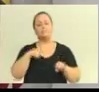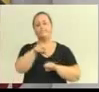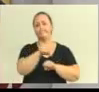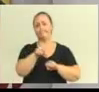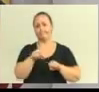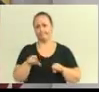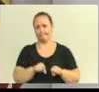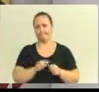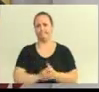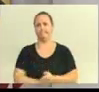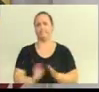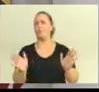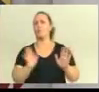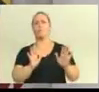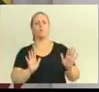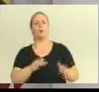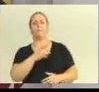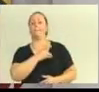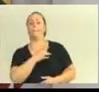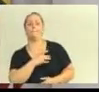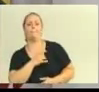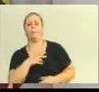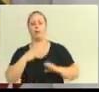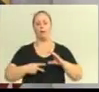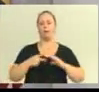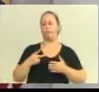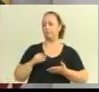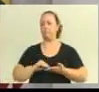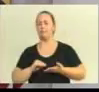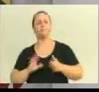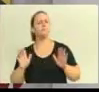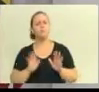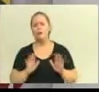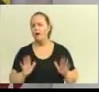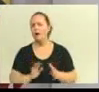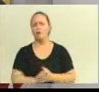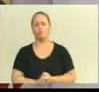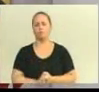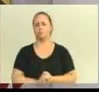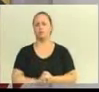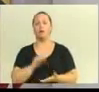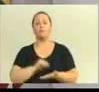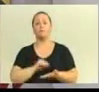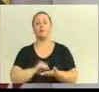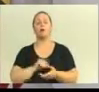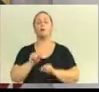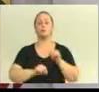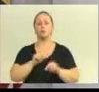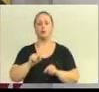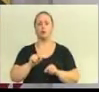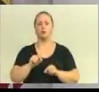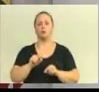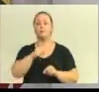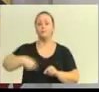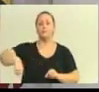falta medo, não é medo que move essa casa, pelo contrário, o que move os vereadores do prefeito Napoleão é a coragem do enfrentamento das discussões.